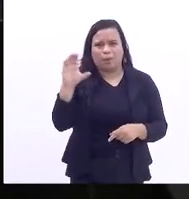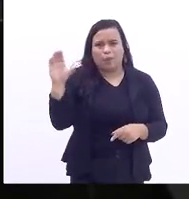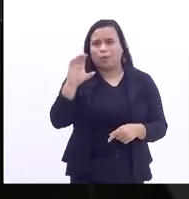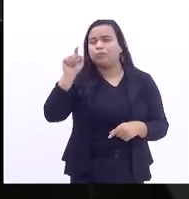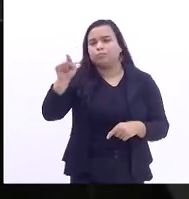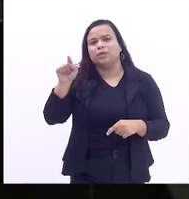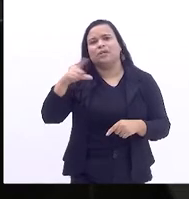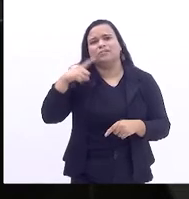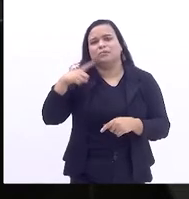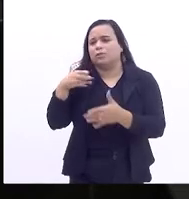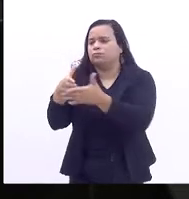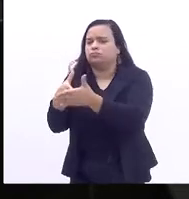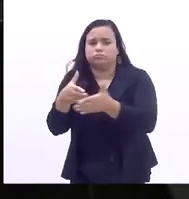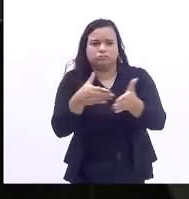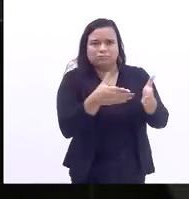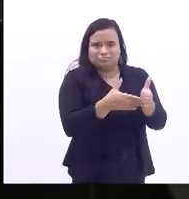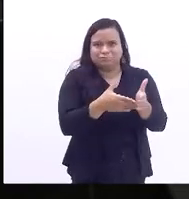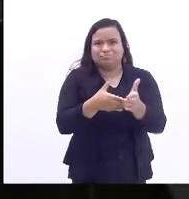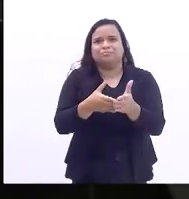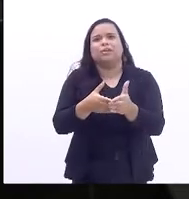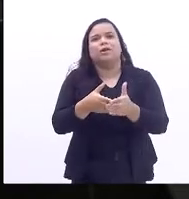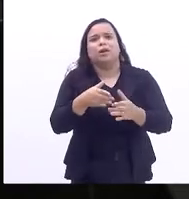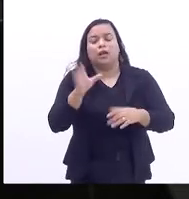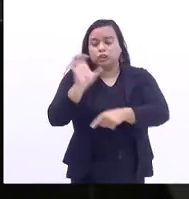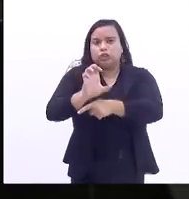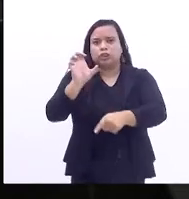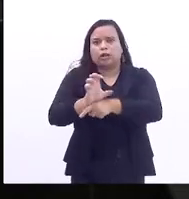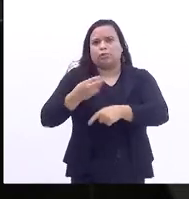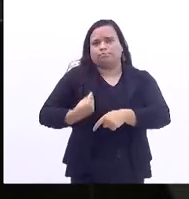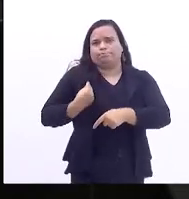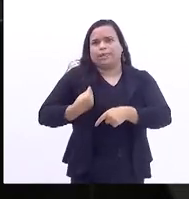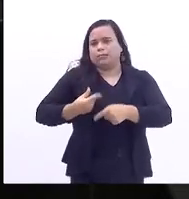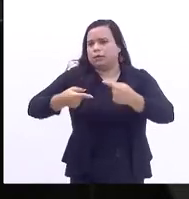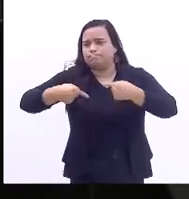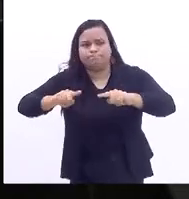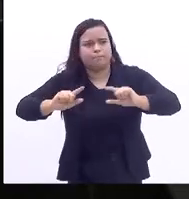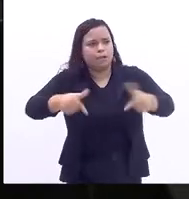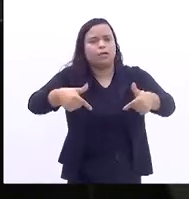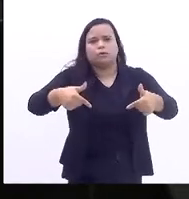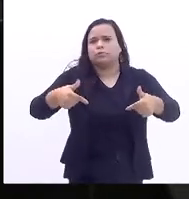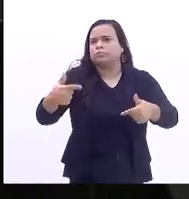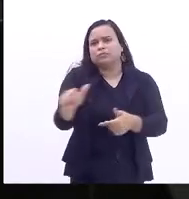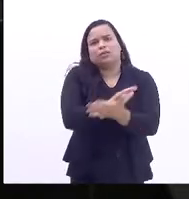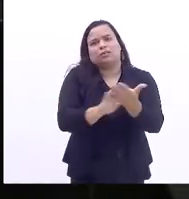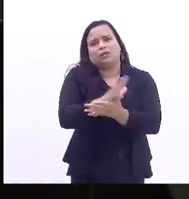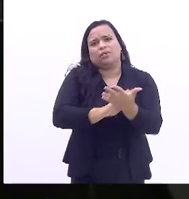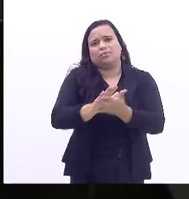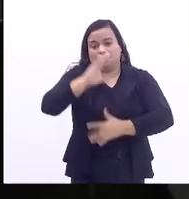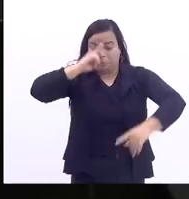Tem a presença, de alguma forma, do Estado lá? Não. Quem controla?